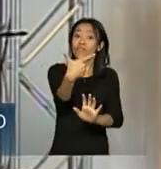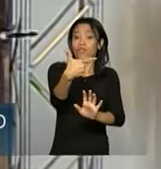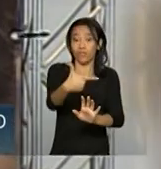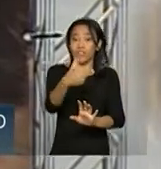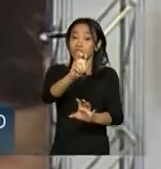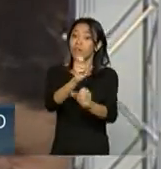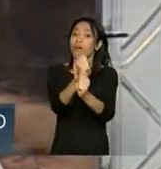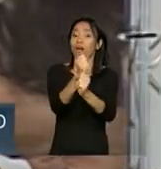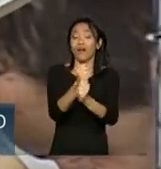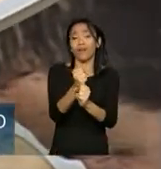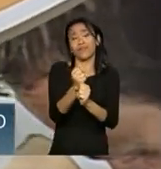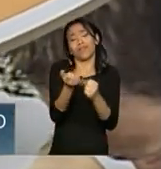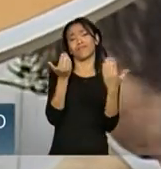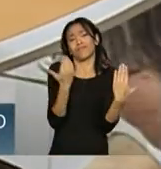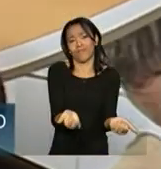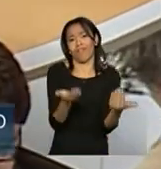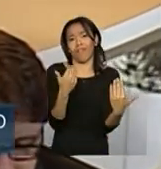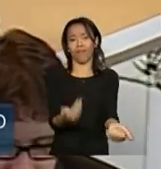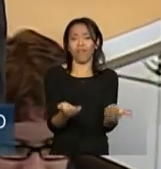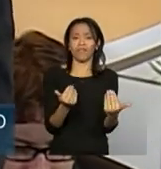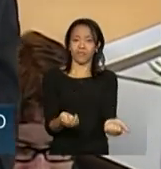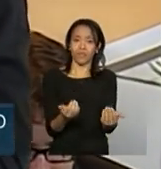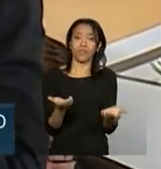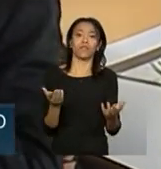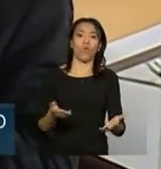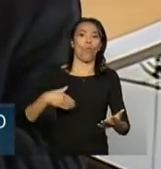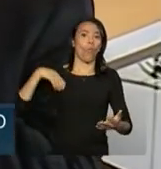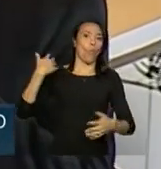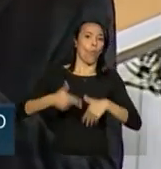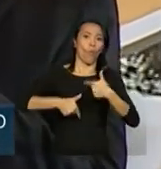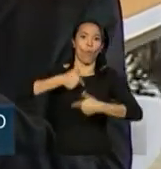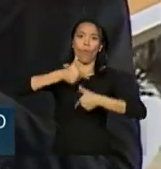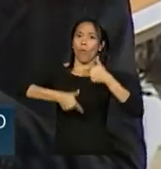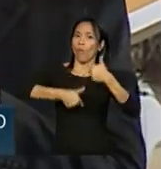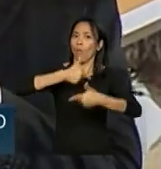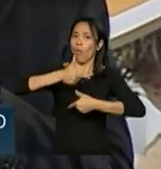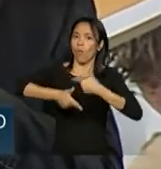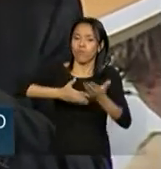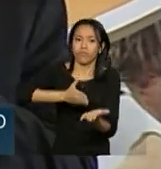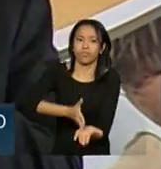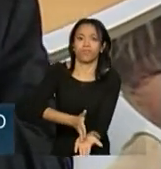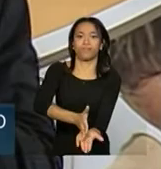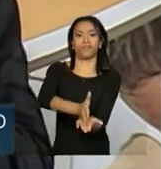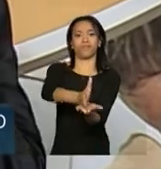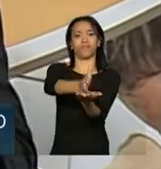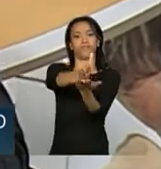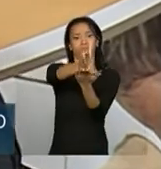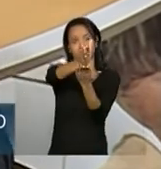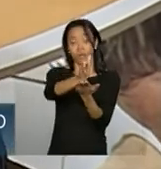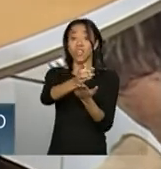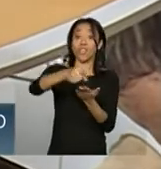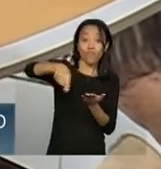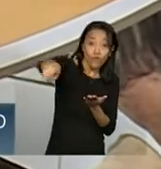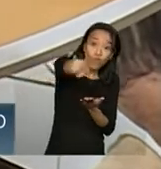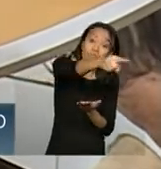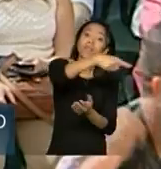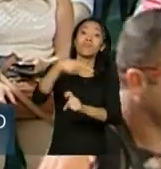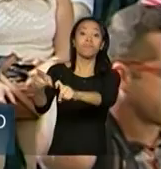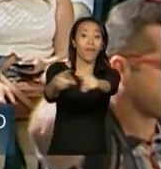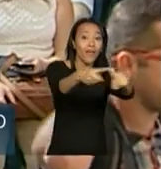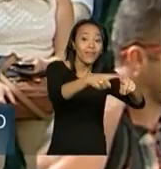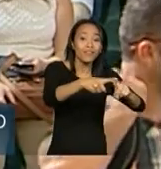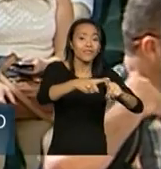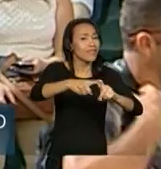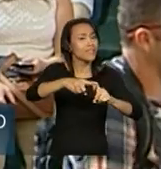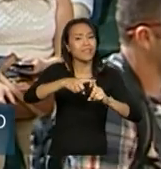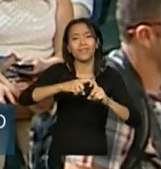é um mocinho ainda. Então, é longo trabalho, uma longa caminhada, e vocês vão ser um passo decisivo nessa